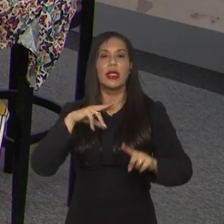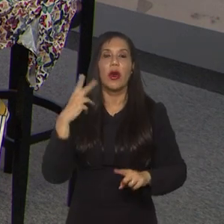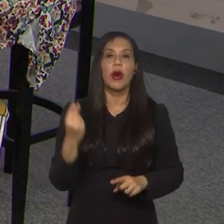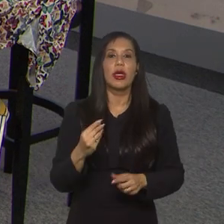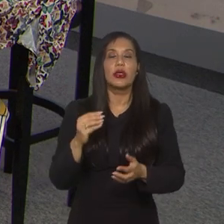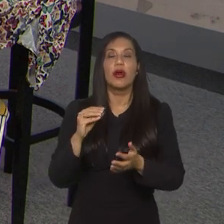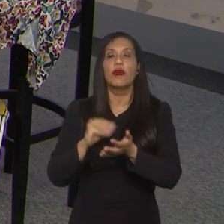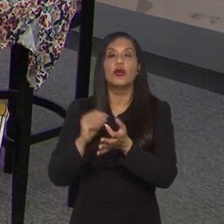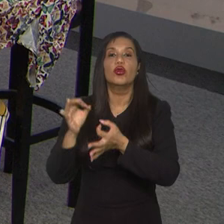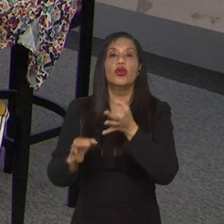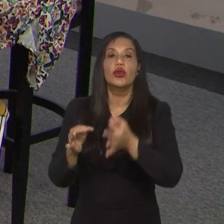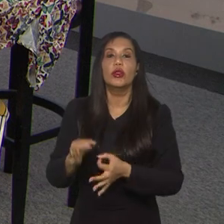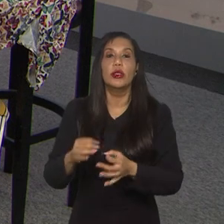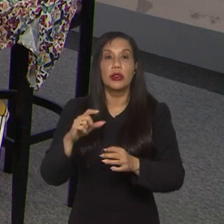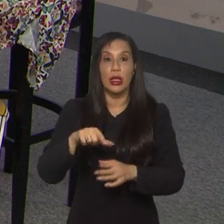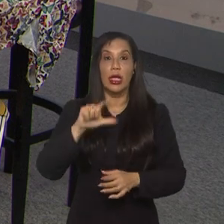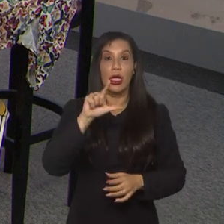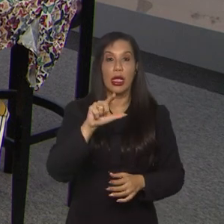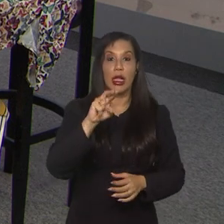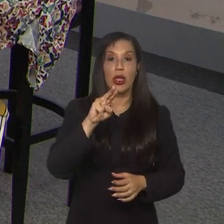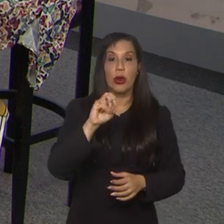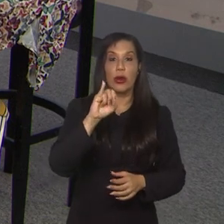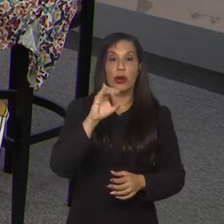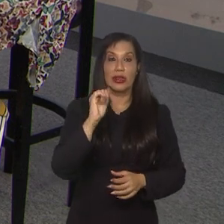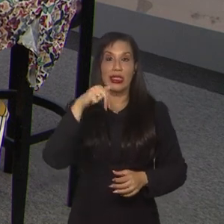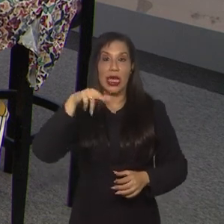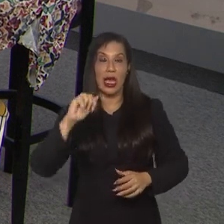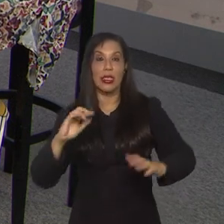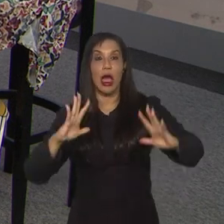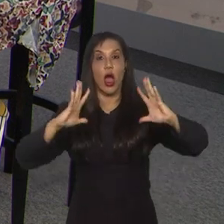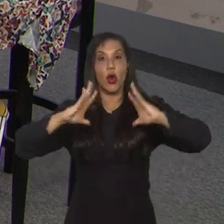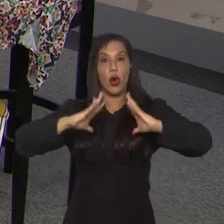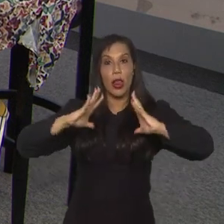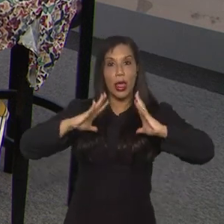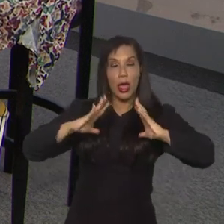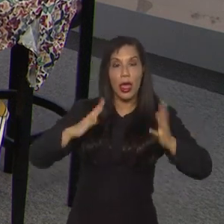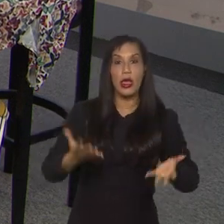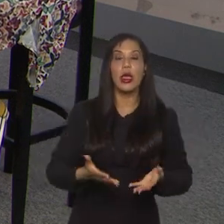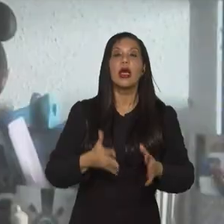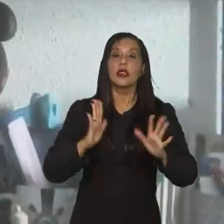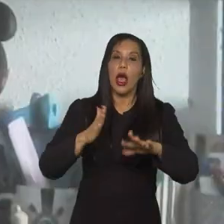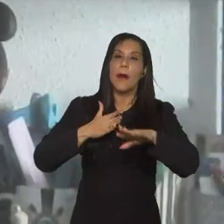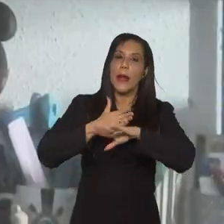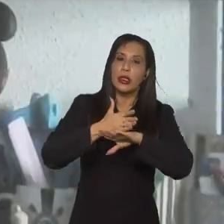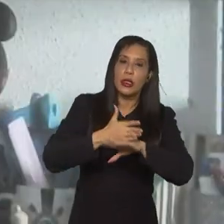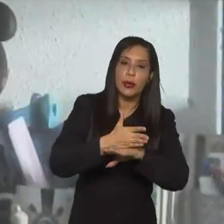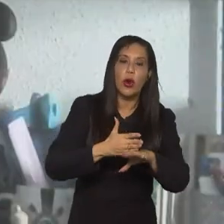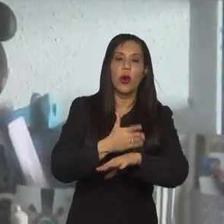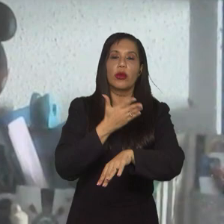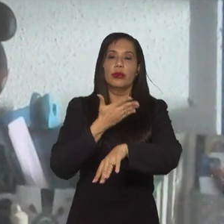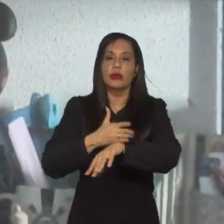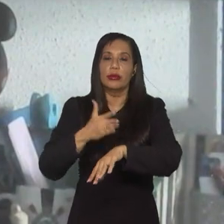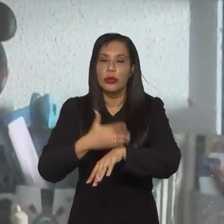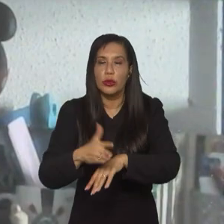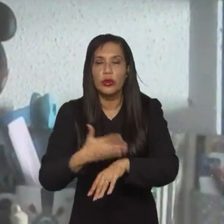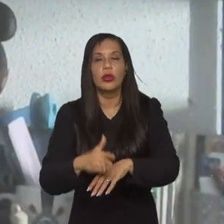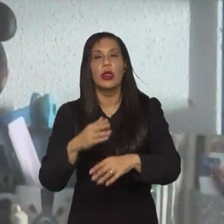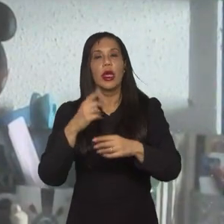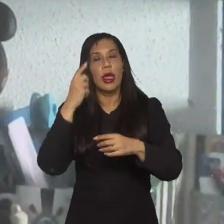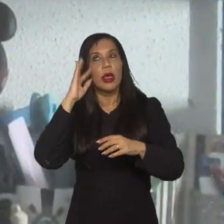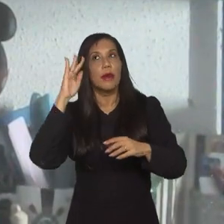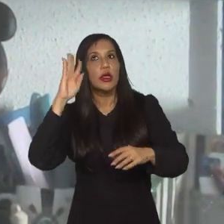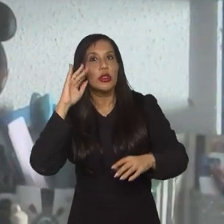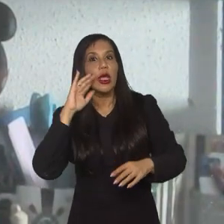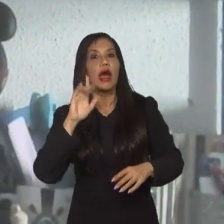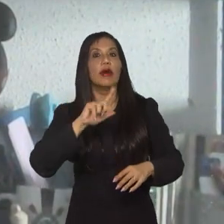justiçada, que pouco tem se falado, é a Luciana, que é a goleira da ferroviária, que participou do ciclo, que esteve bastante tempo e a gente imaginava que ela